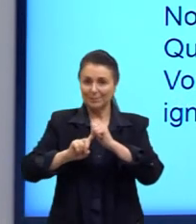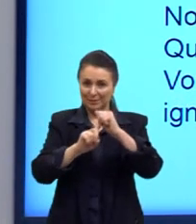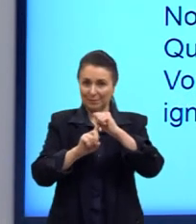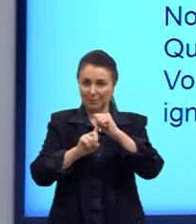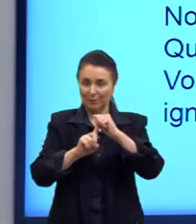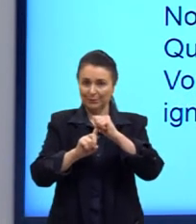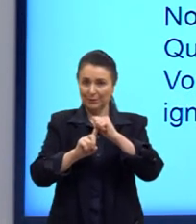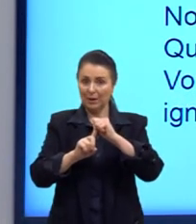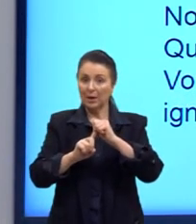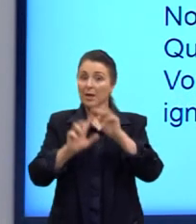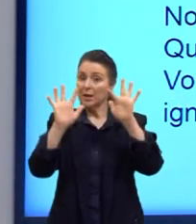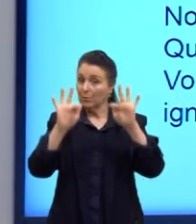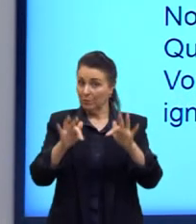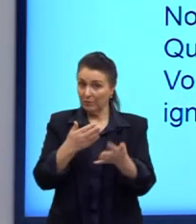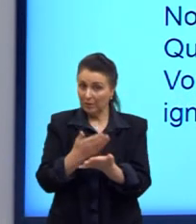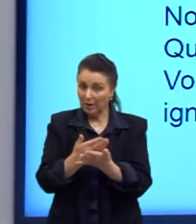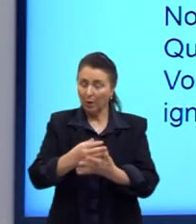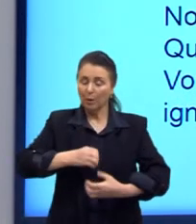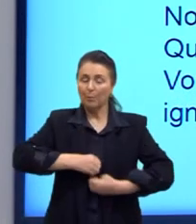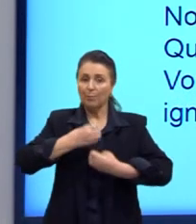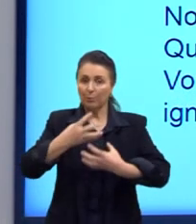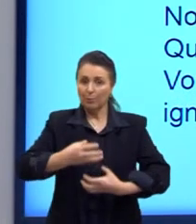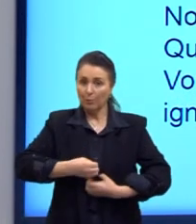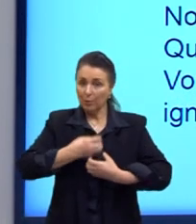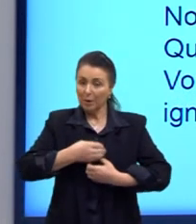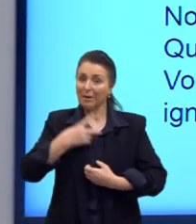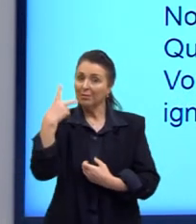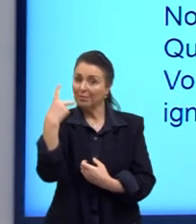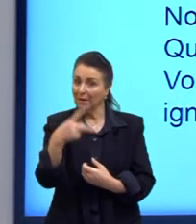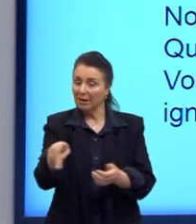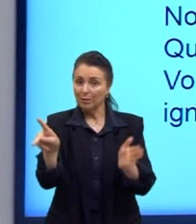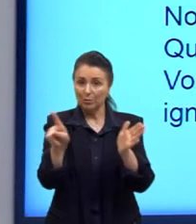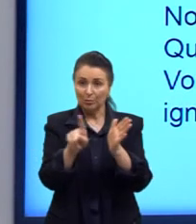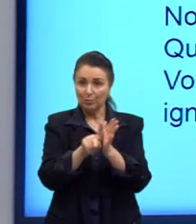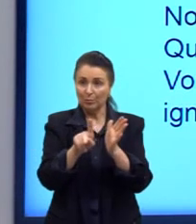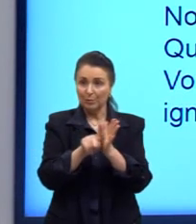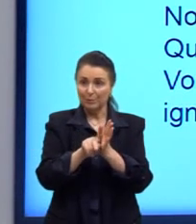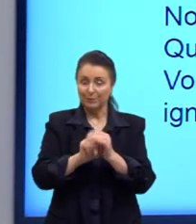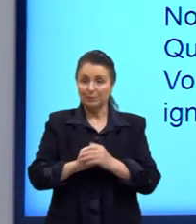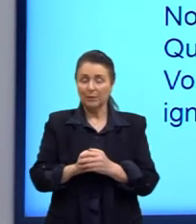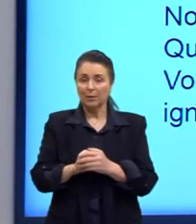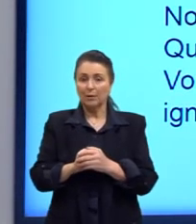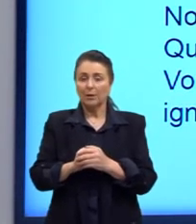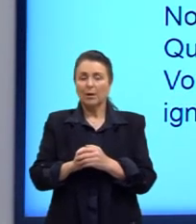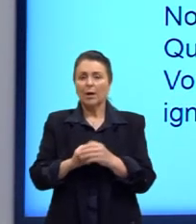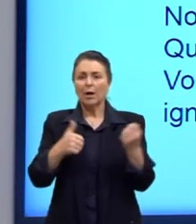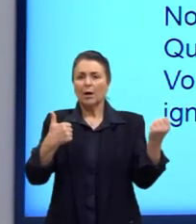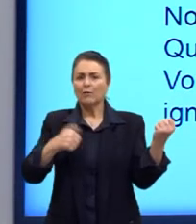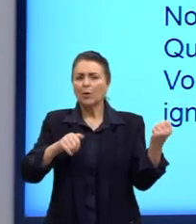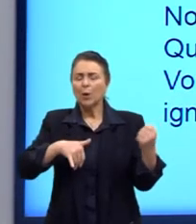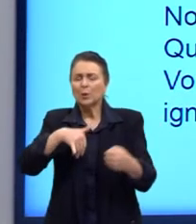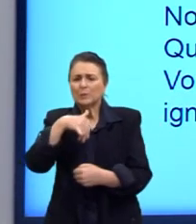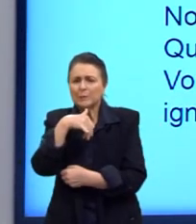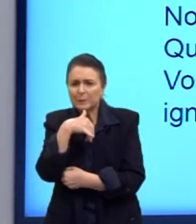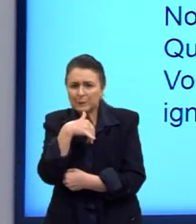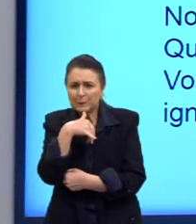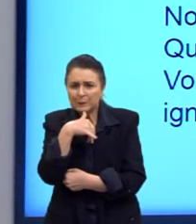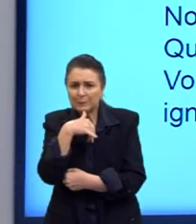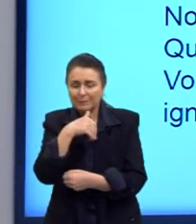para a gente encerrar a nossa aula de hoje, um poema do próprio Cruz e Souza que diz o seguinte, Violões que choram.